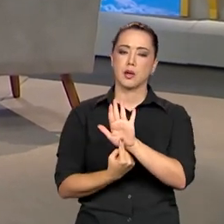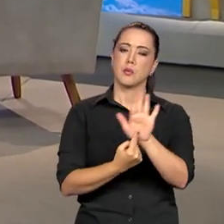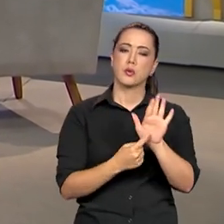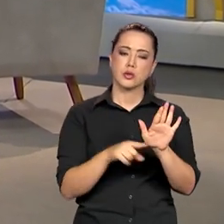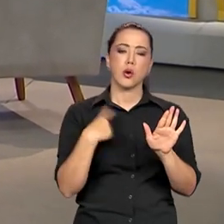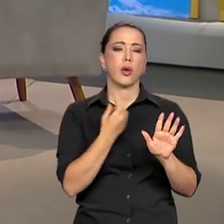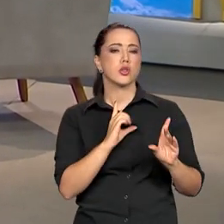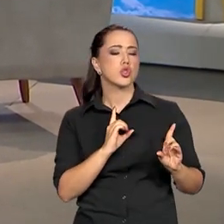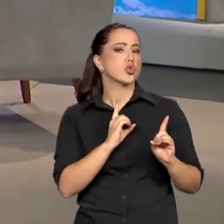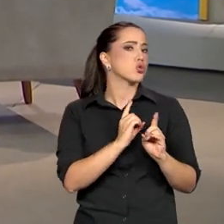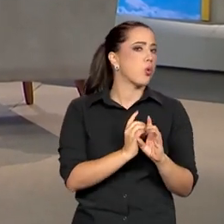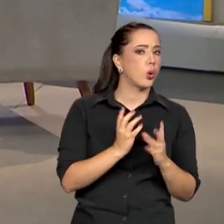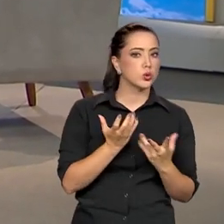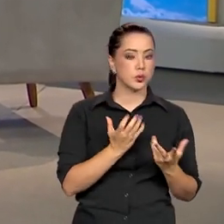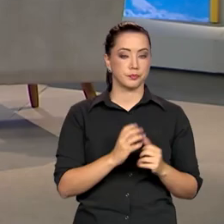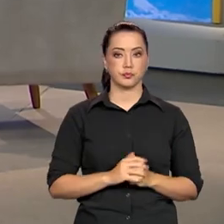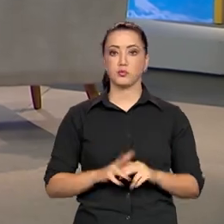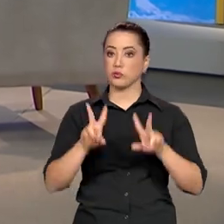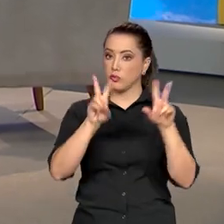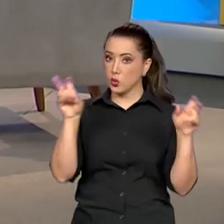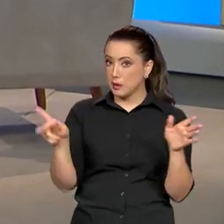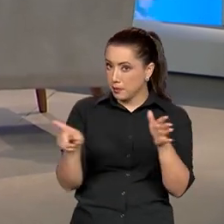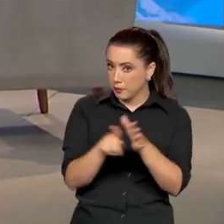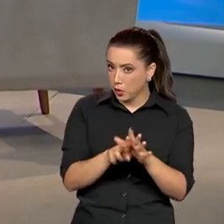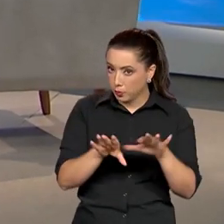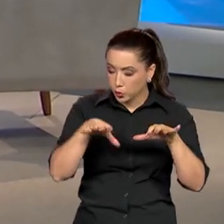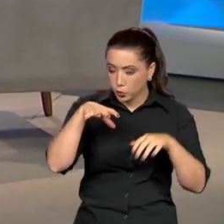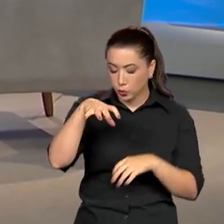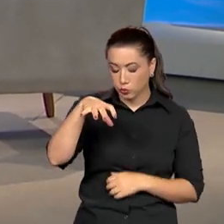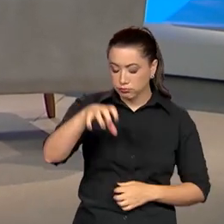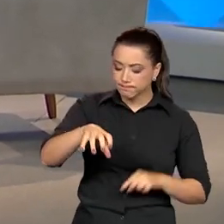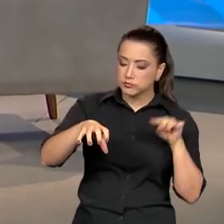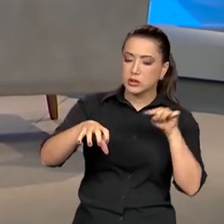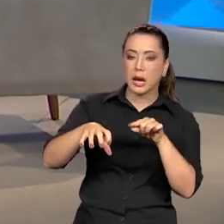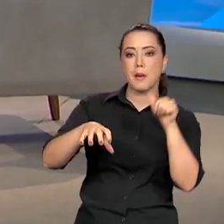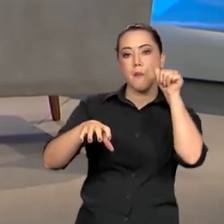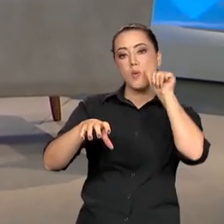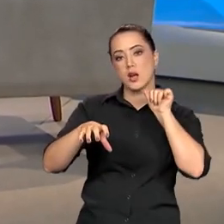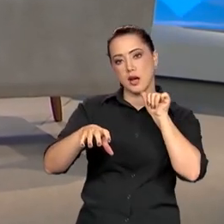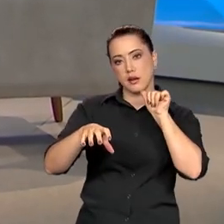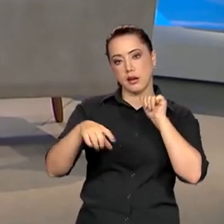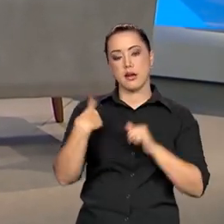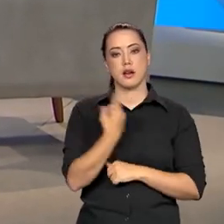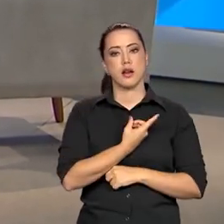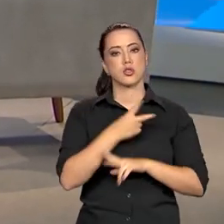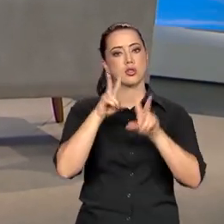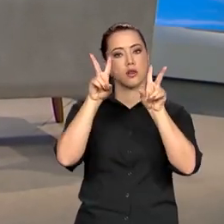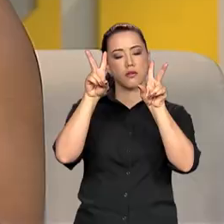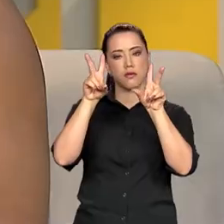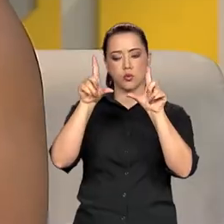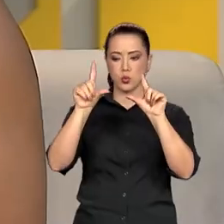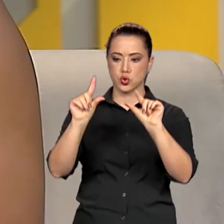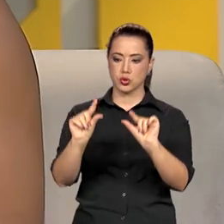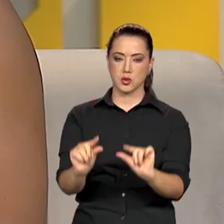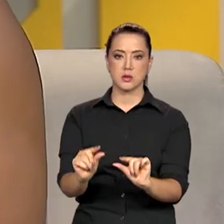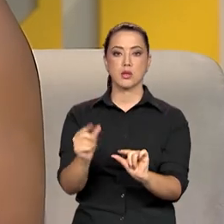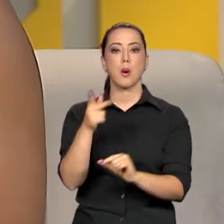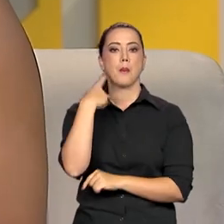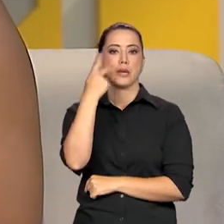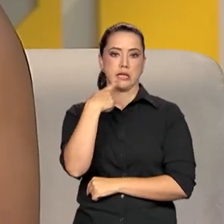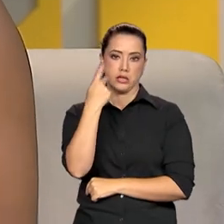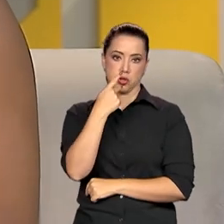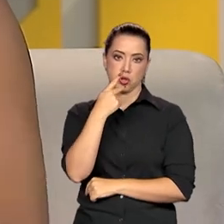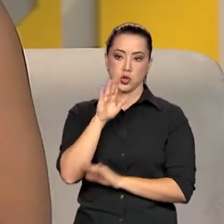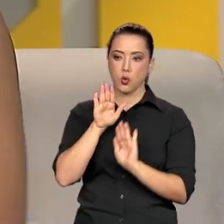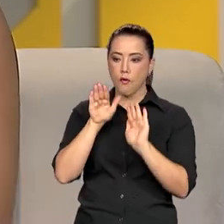Falando especificamente da área das mulheres, a gente teve, assim, uma diminuição de investimento para políticas públicas voltadas